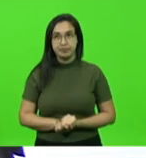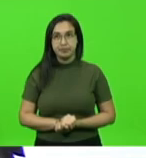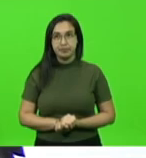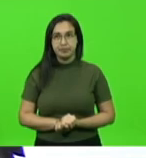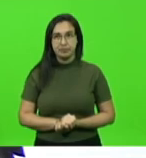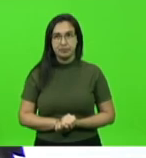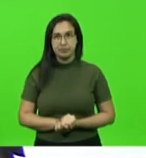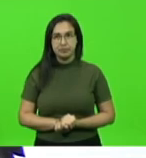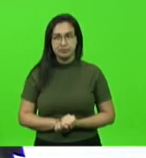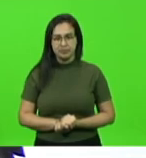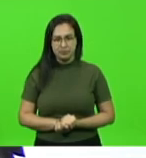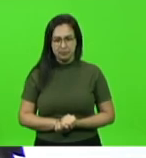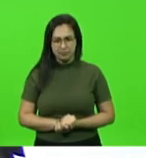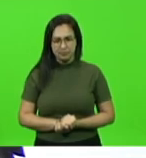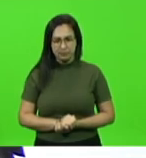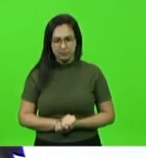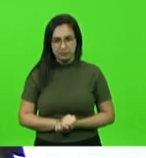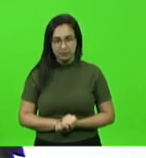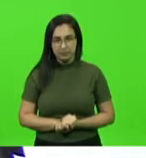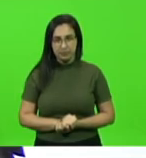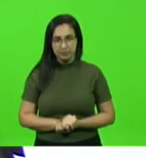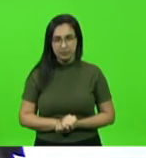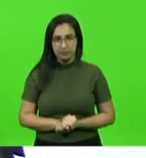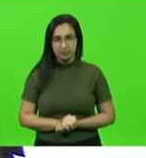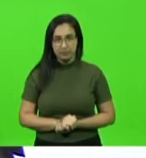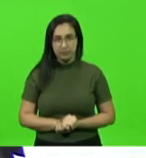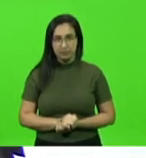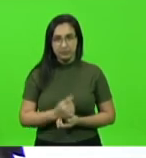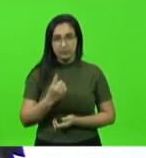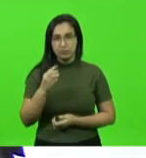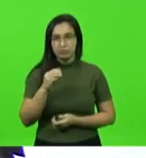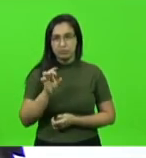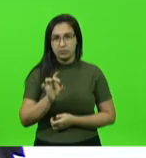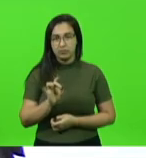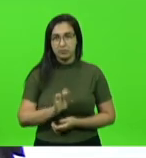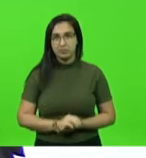só um minutinho só um minutinho que eu vou